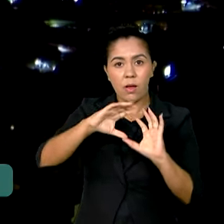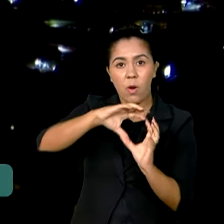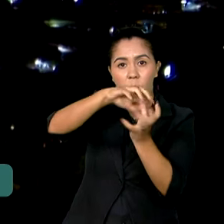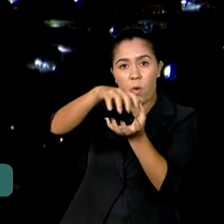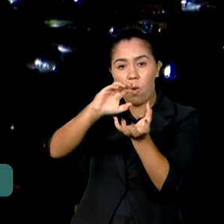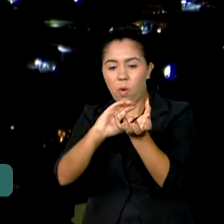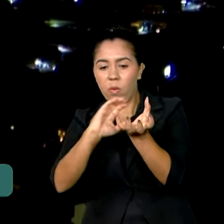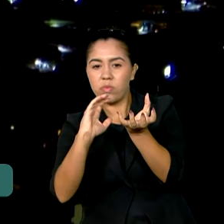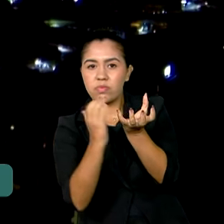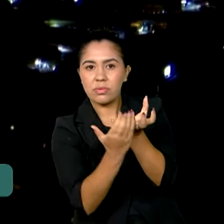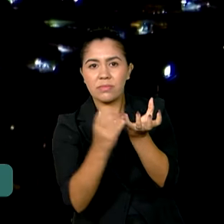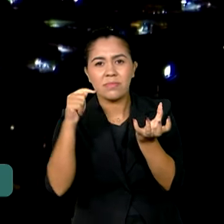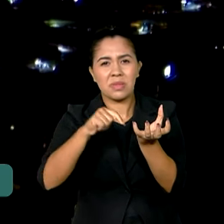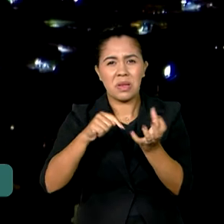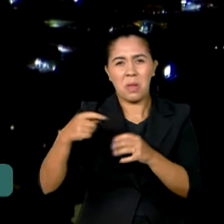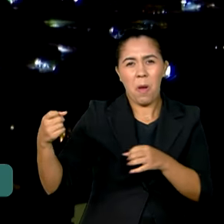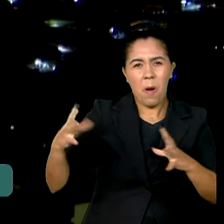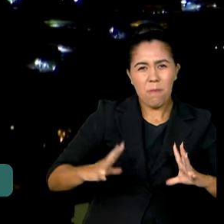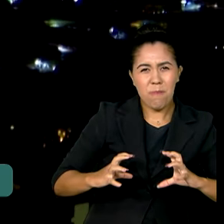é a maior dos últimos anos.